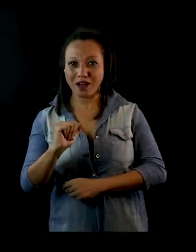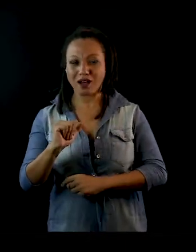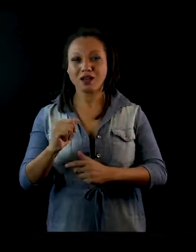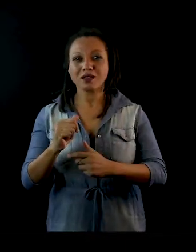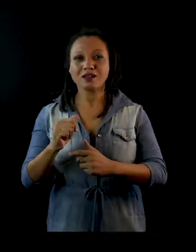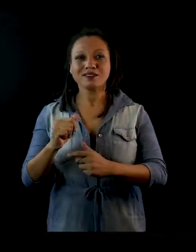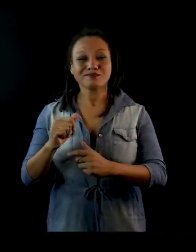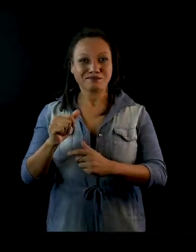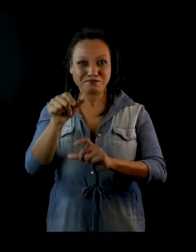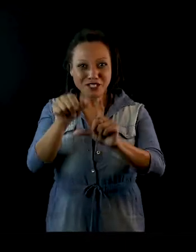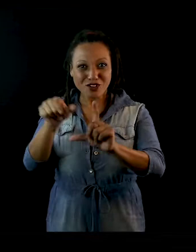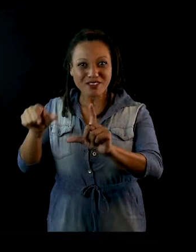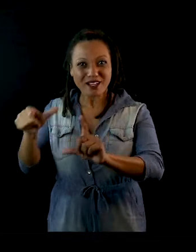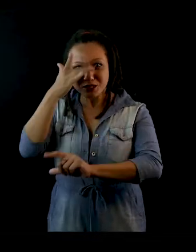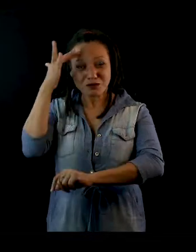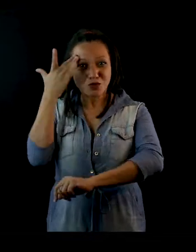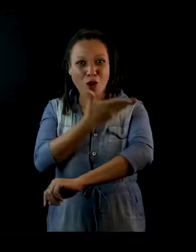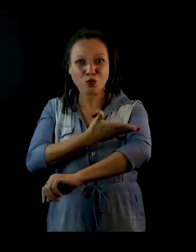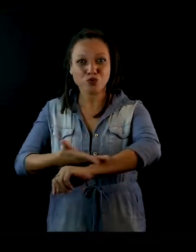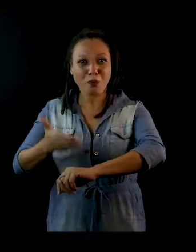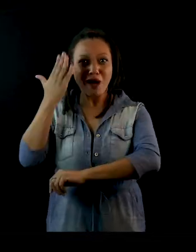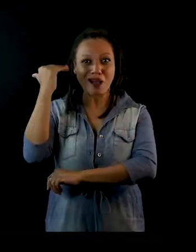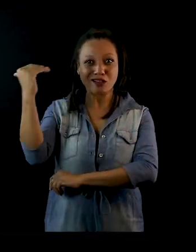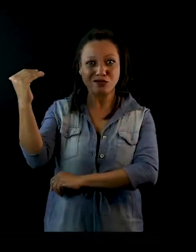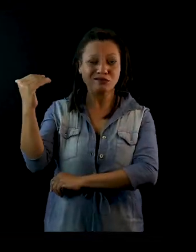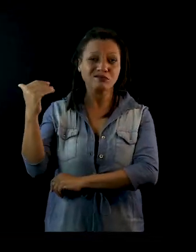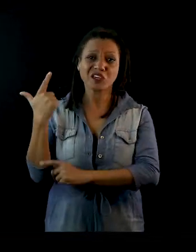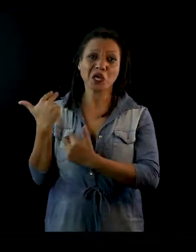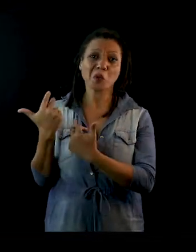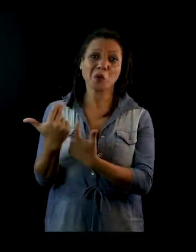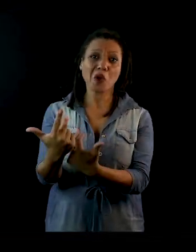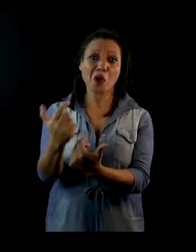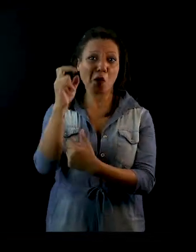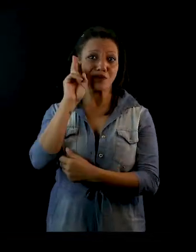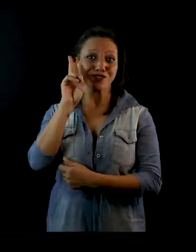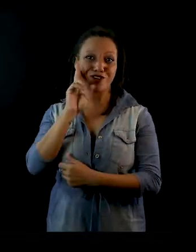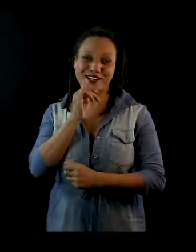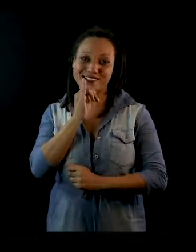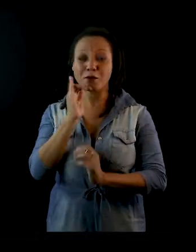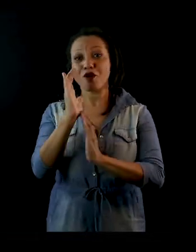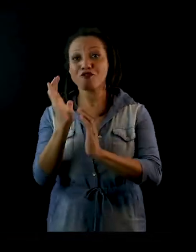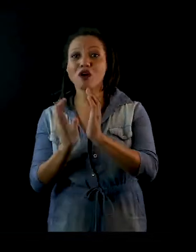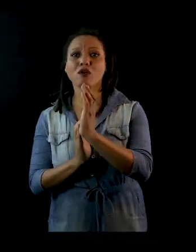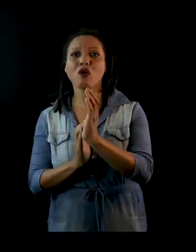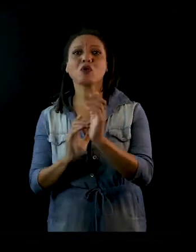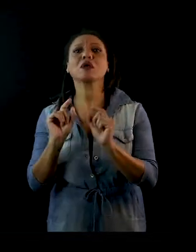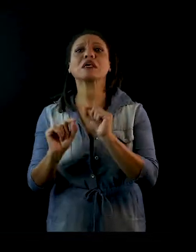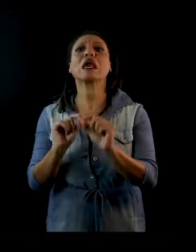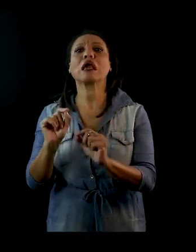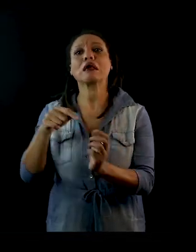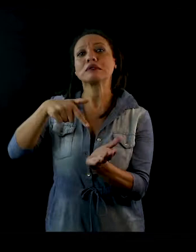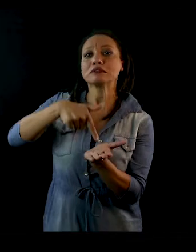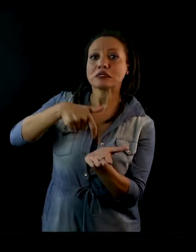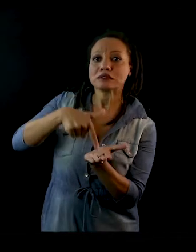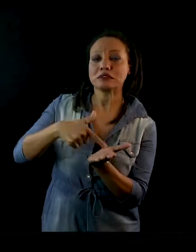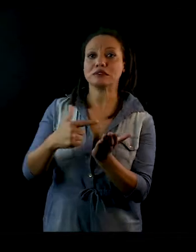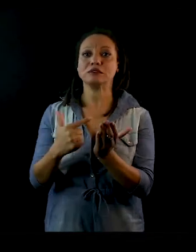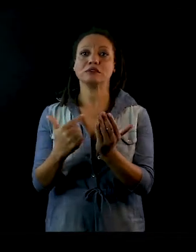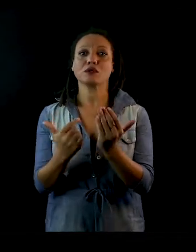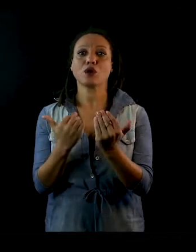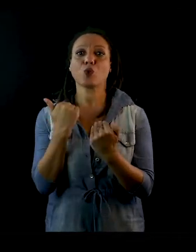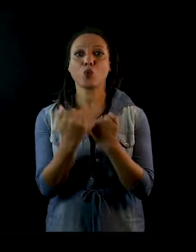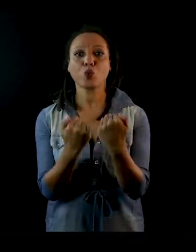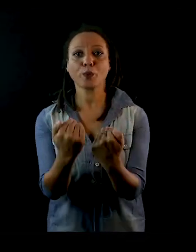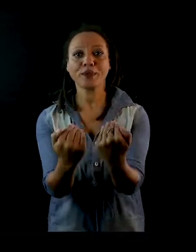acostumadas, você vai cair muito naquela mesmice. Eu vou falar do folclore, então, quem é o folclore? É o saci, é o curupira,